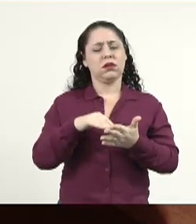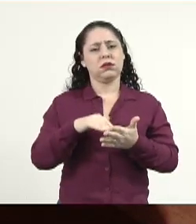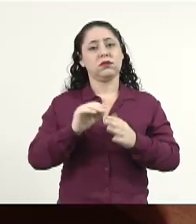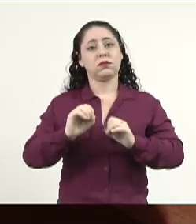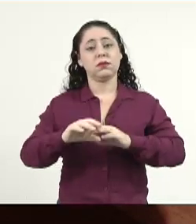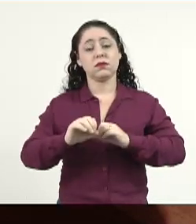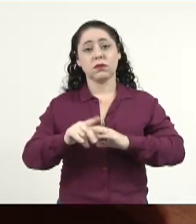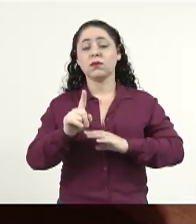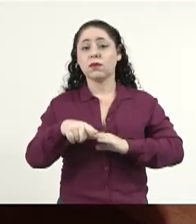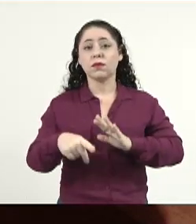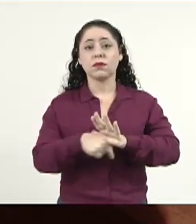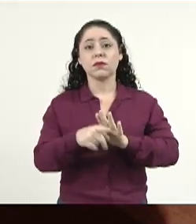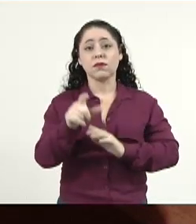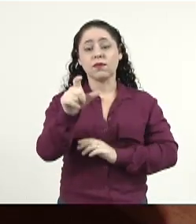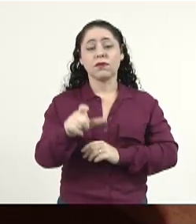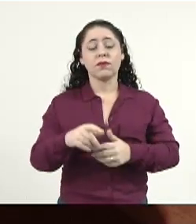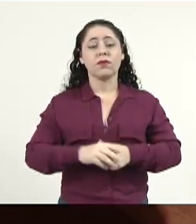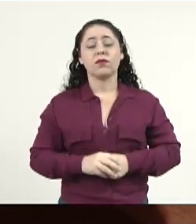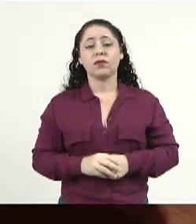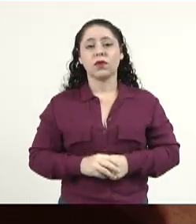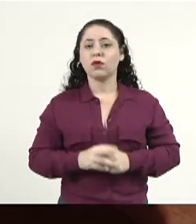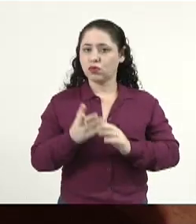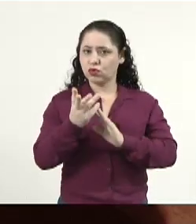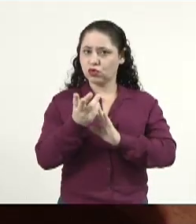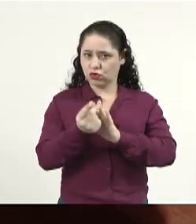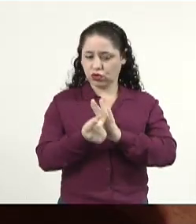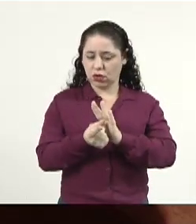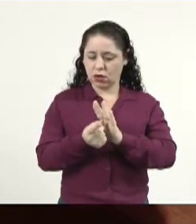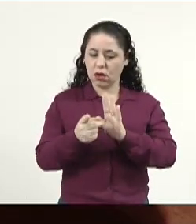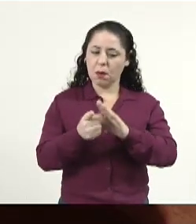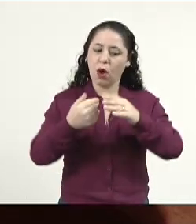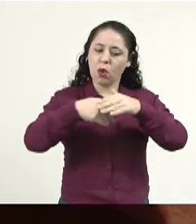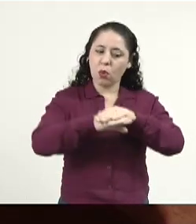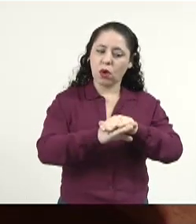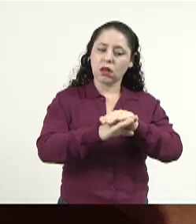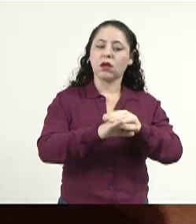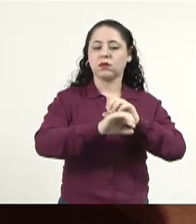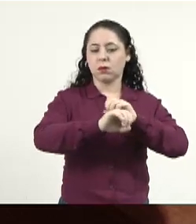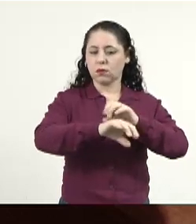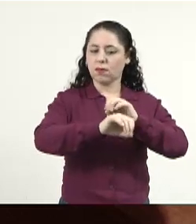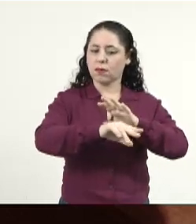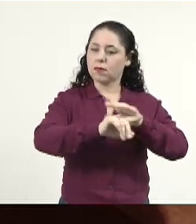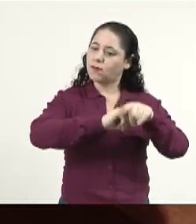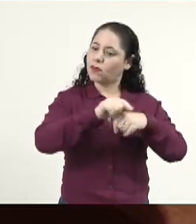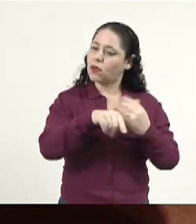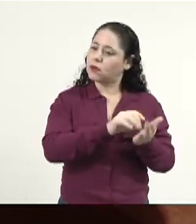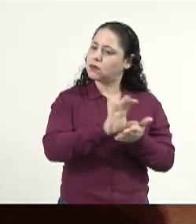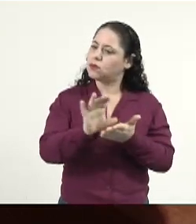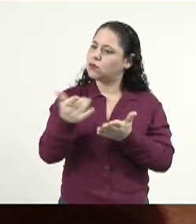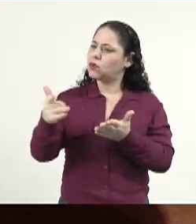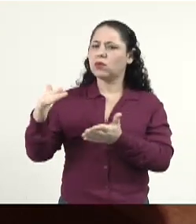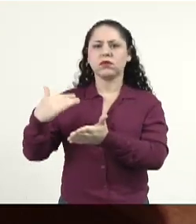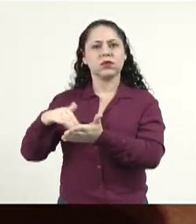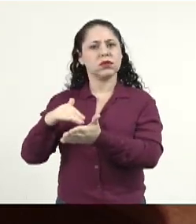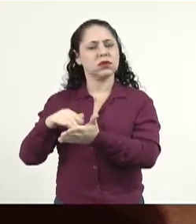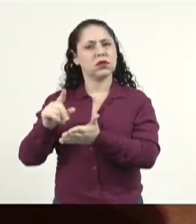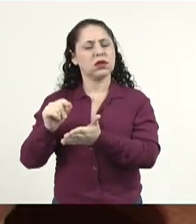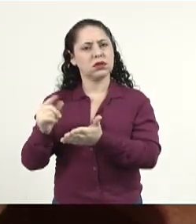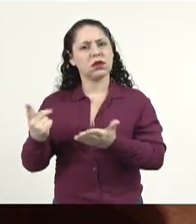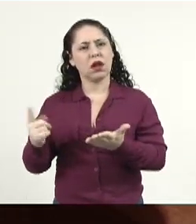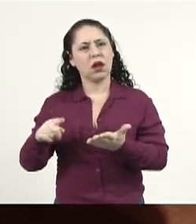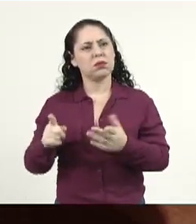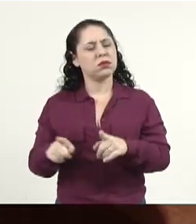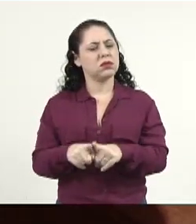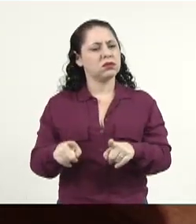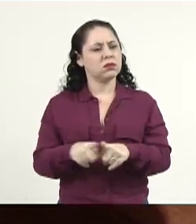de educação, o recurso tem que sair da secretaria de educação e está numa outra secretaria de